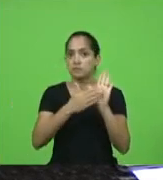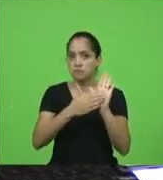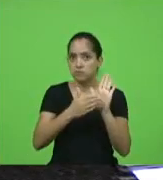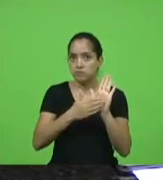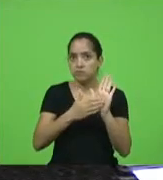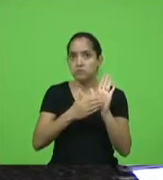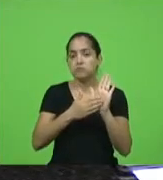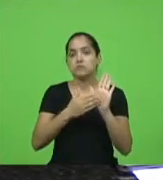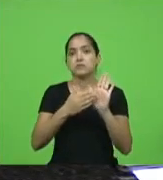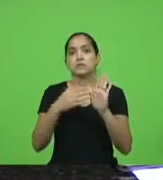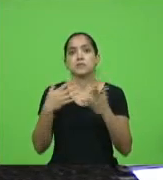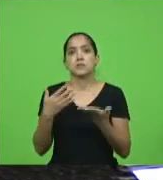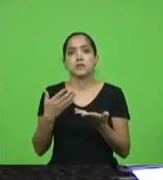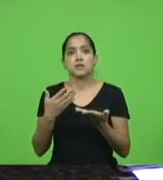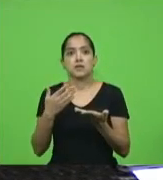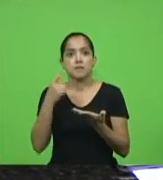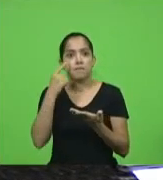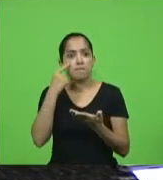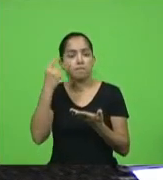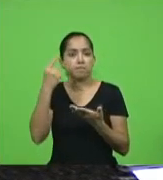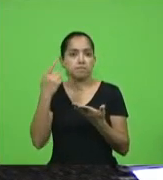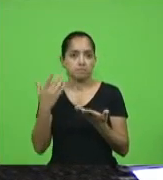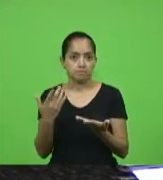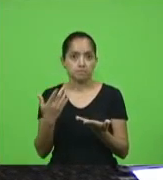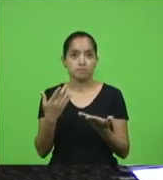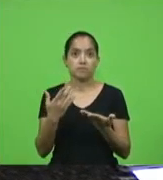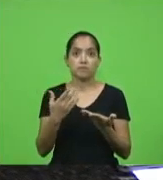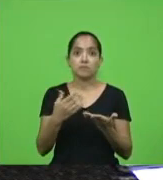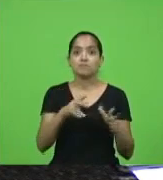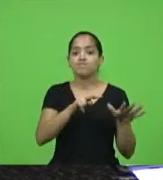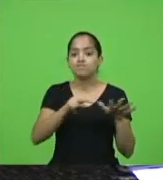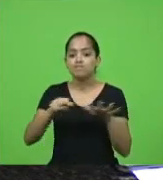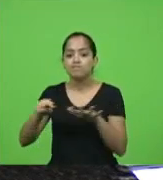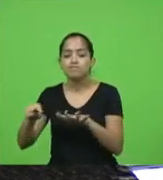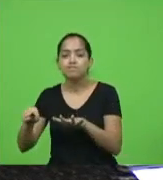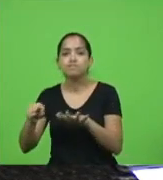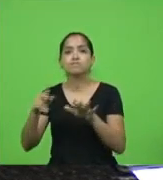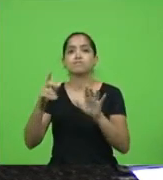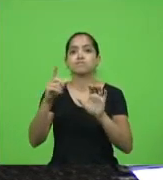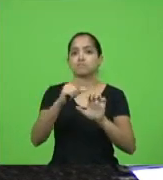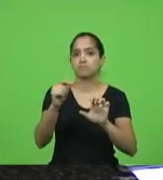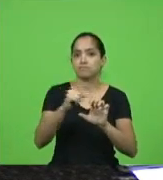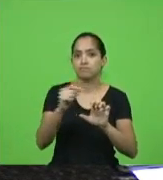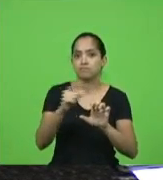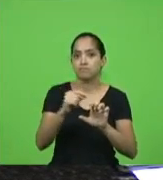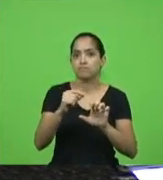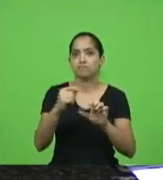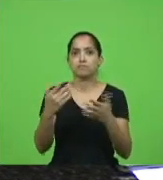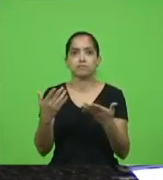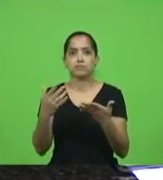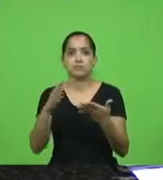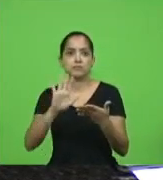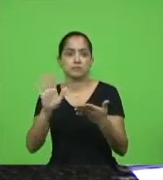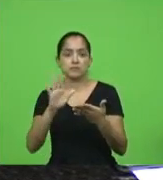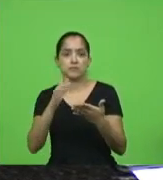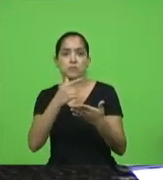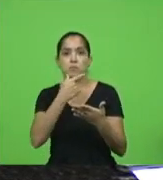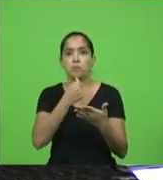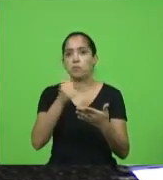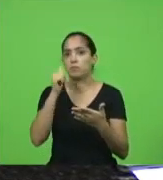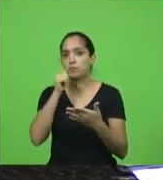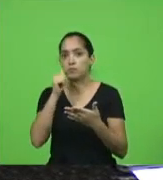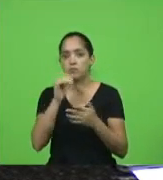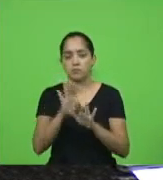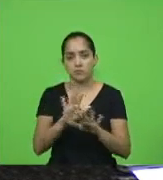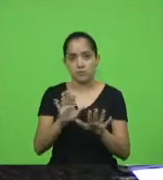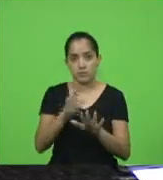melhor das intenções eu acredito que deveria existir uma semana estadual do empreendedor e não do empreendedorismo feminino ou masculino e lembro esta